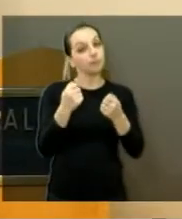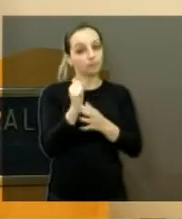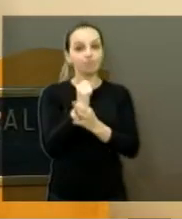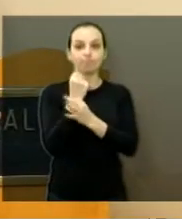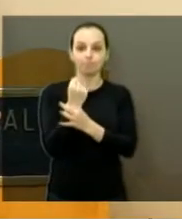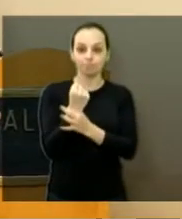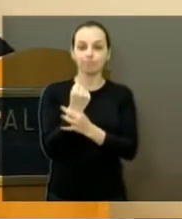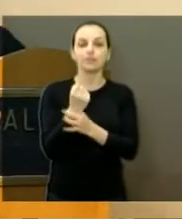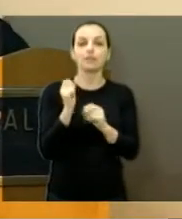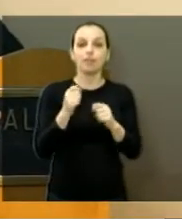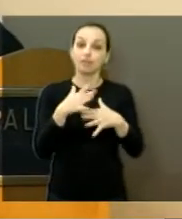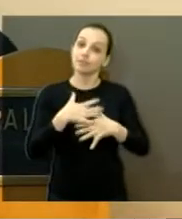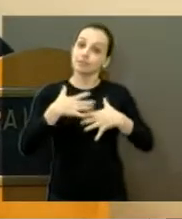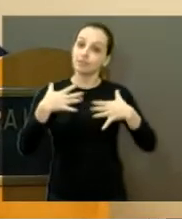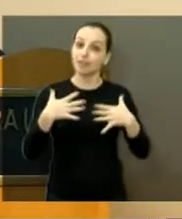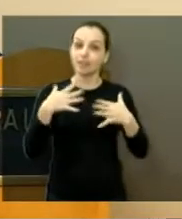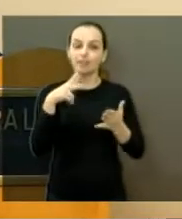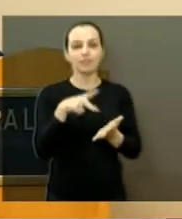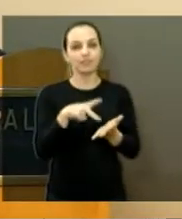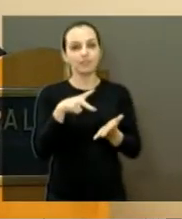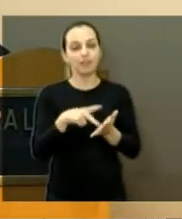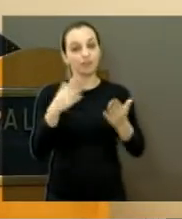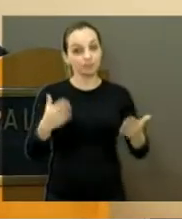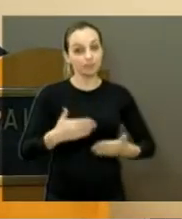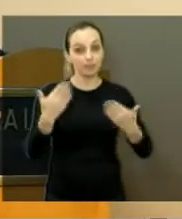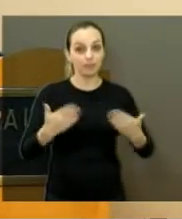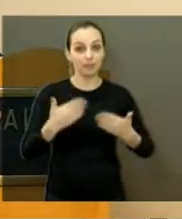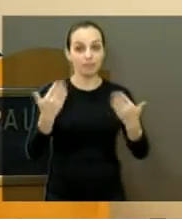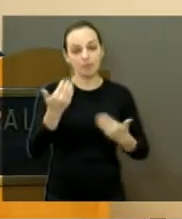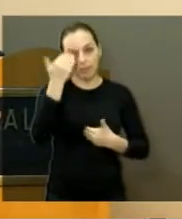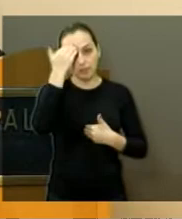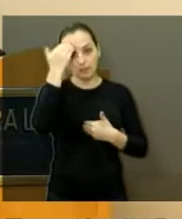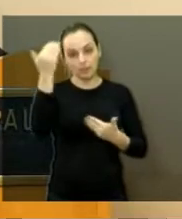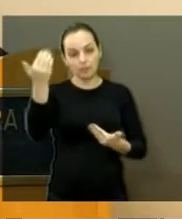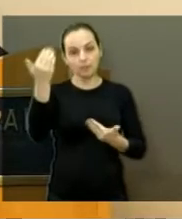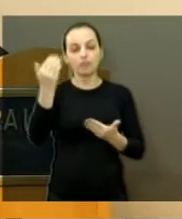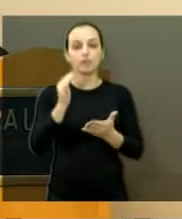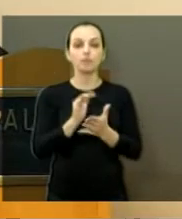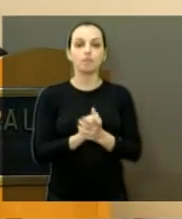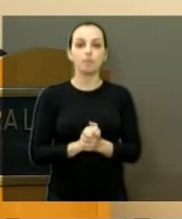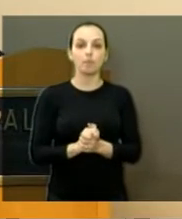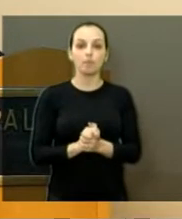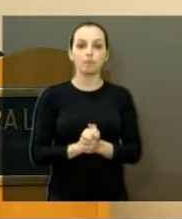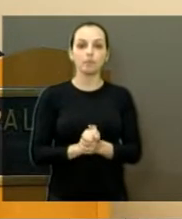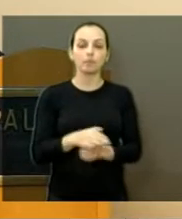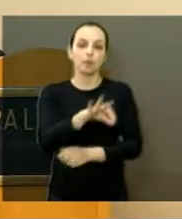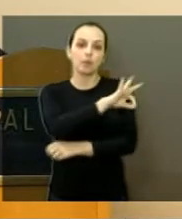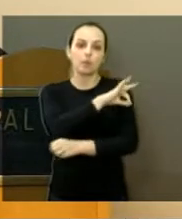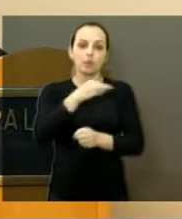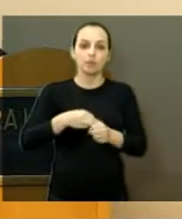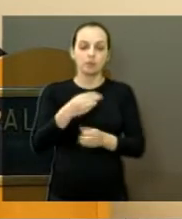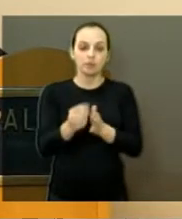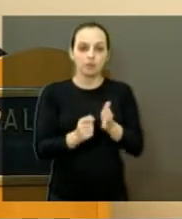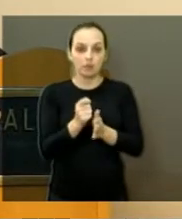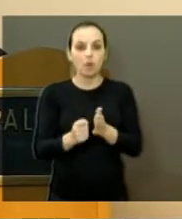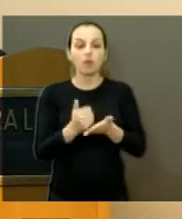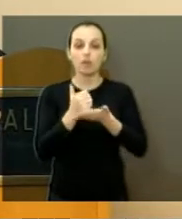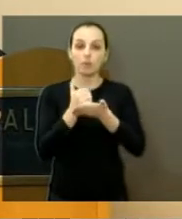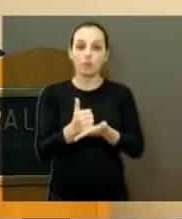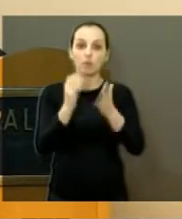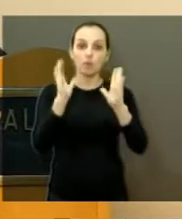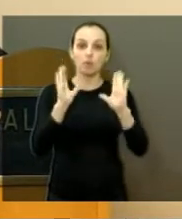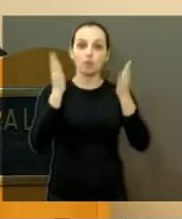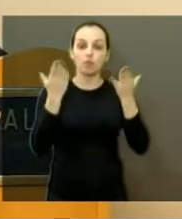jeito. Mas eu fico muito contente mesmo pela iniciativa. Eu quero agradecer aqui a Prefeitura Municipal, que apoiou esse evento.